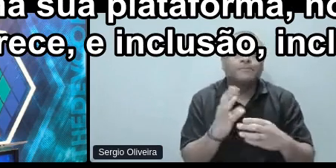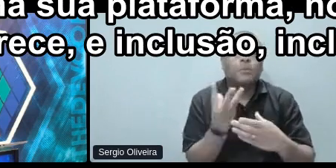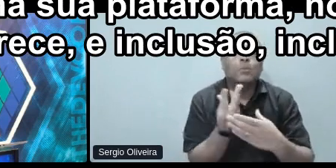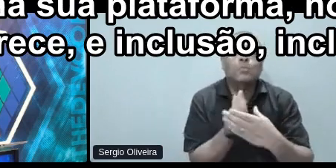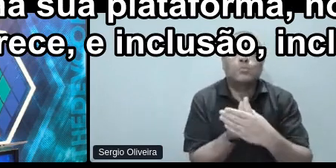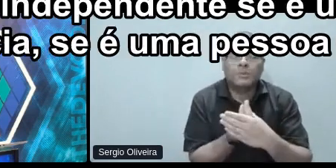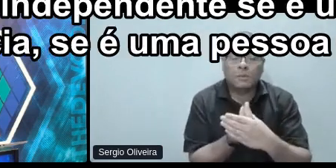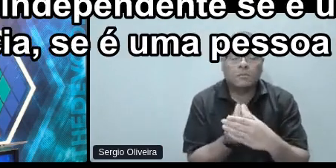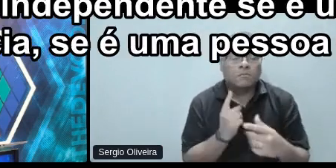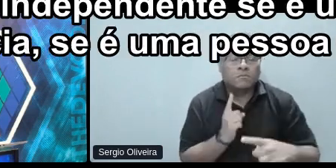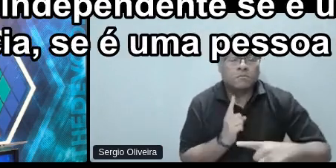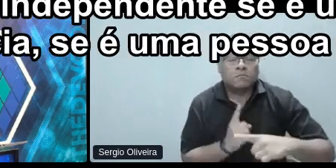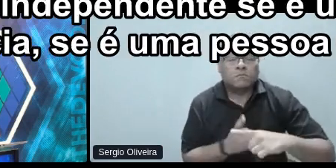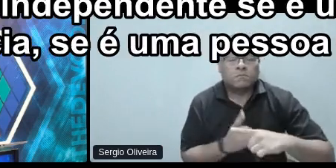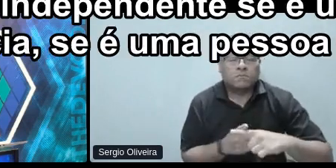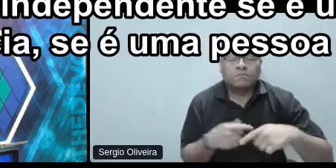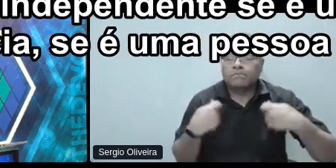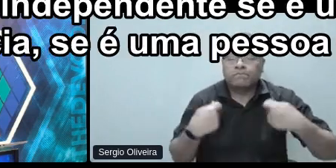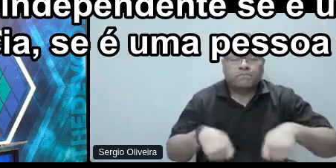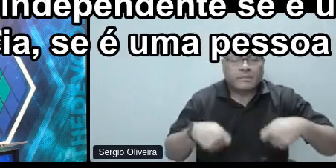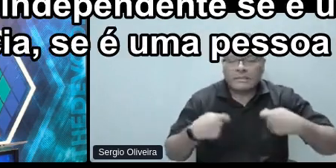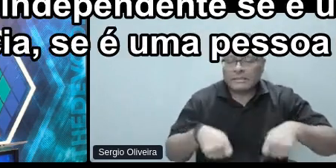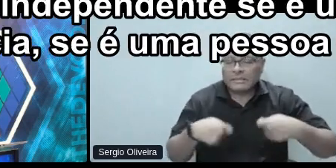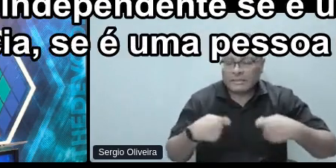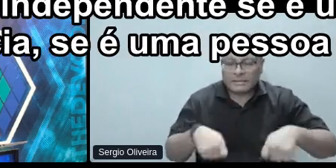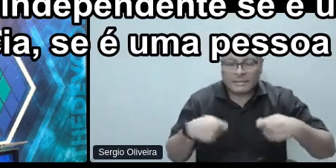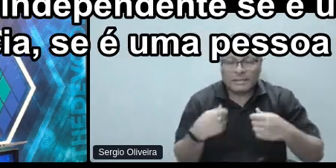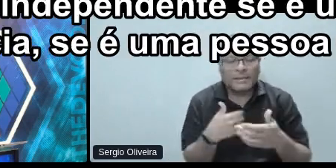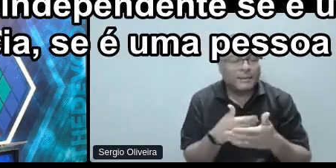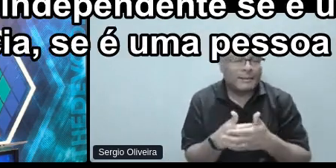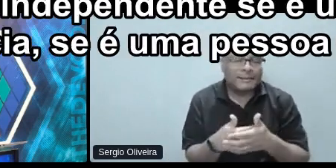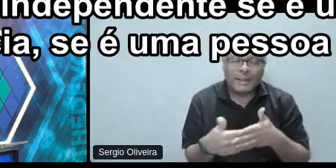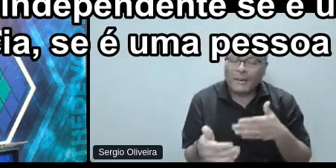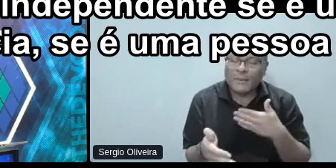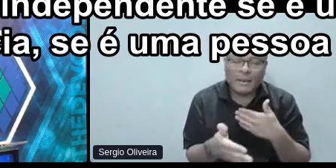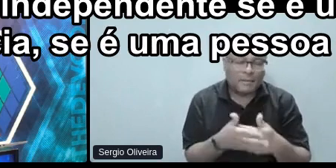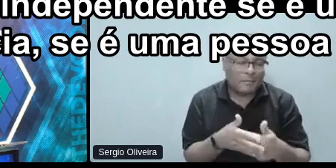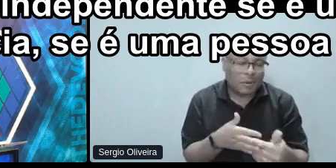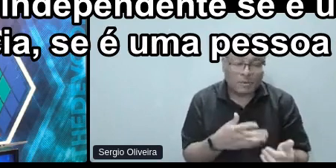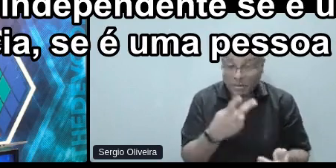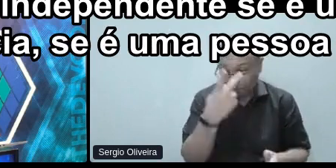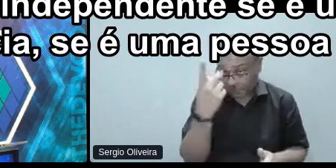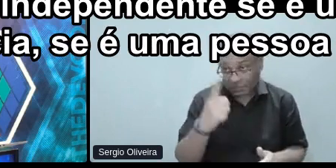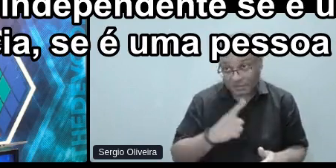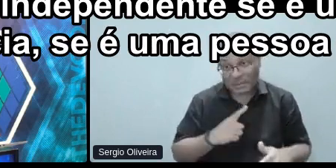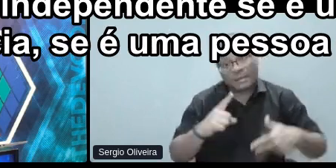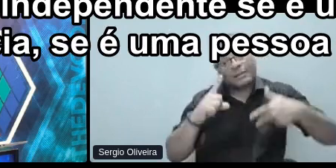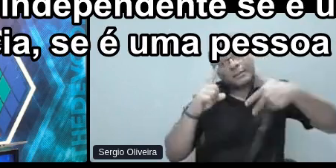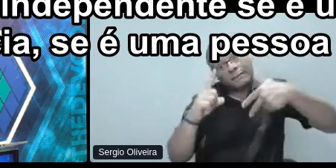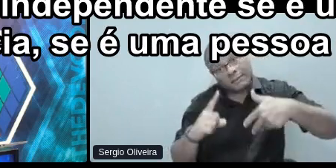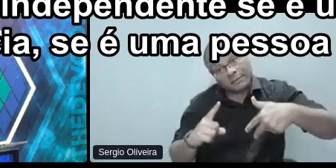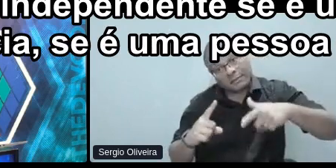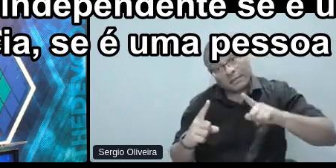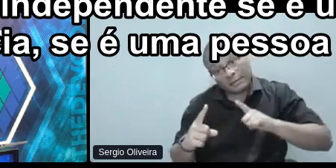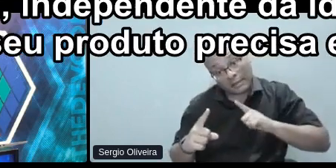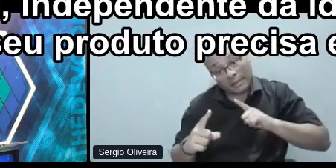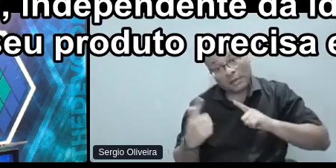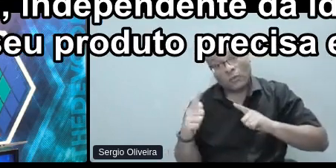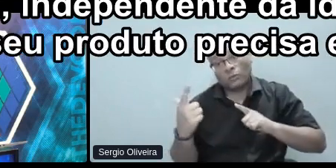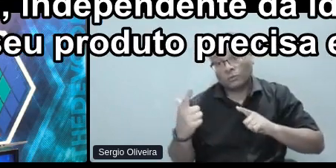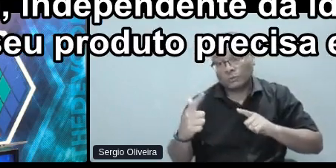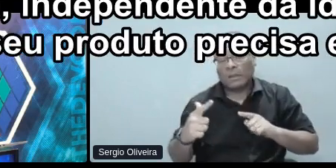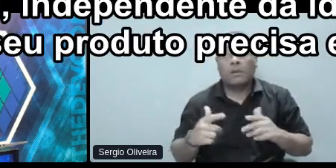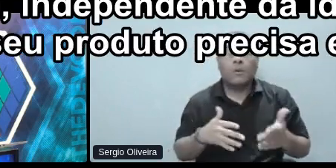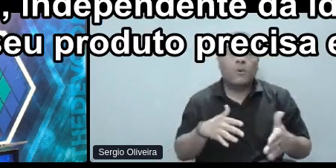inclusão porque ele precisa, independente se é uma pessoa com deficiência, se é uma pessoa com mobilidade